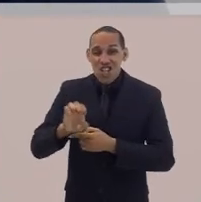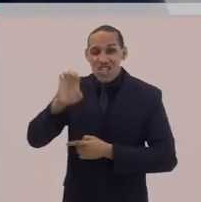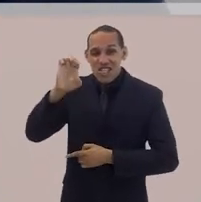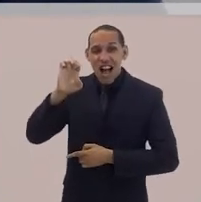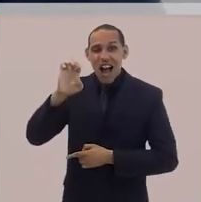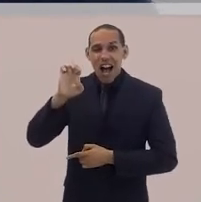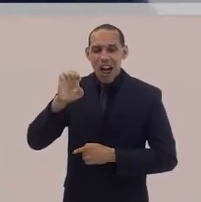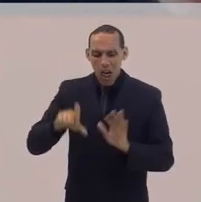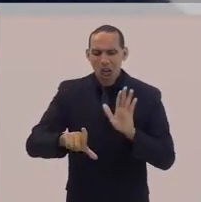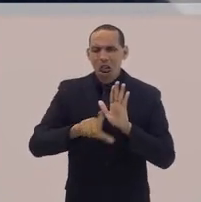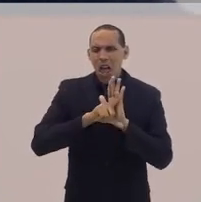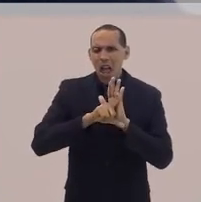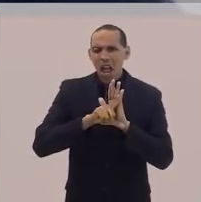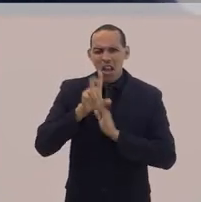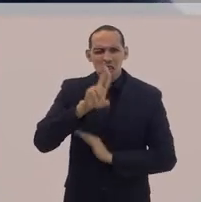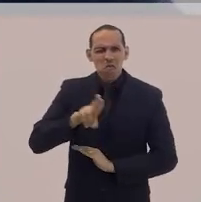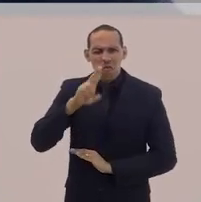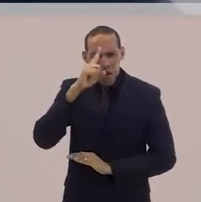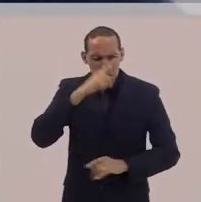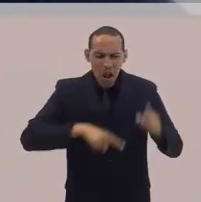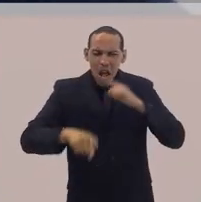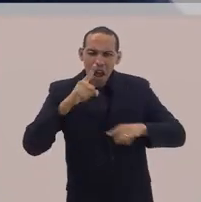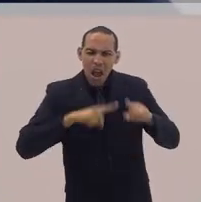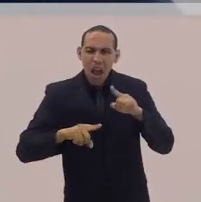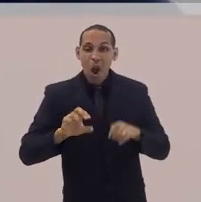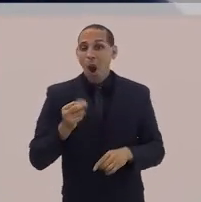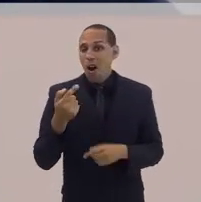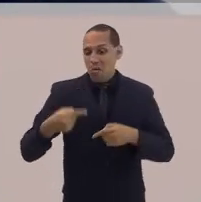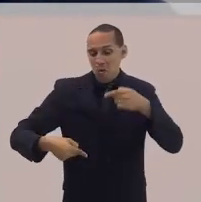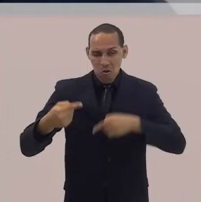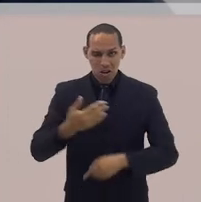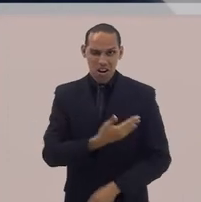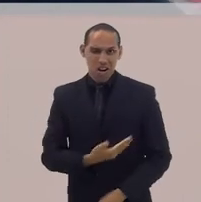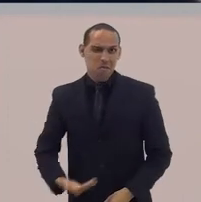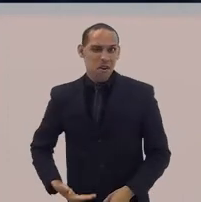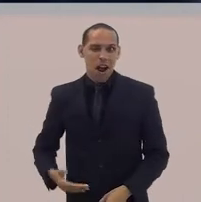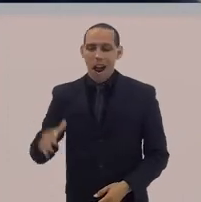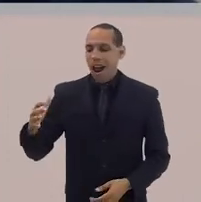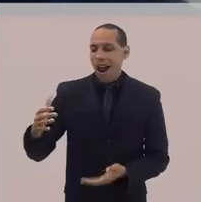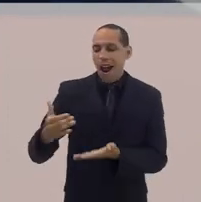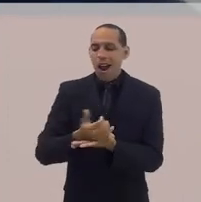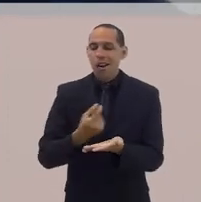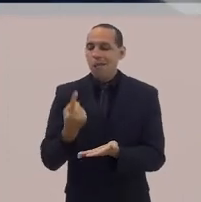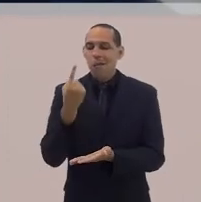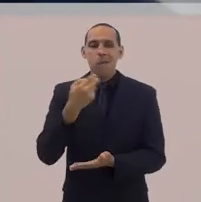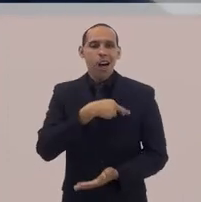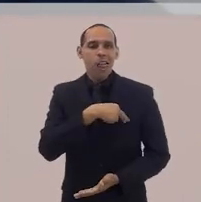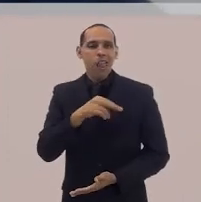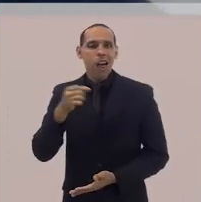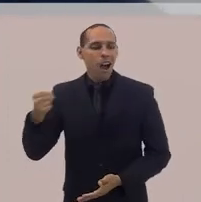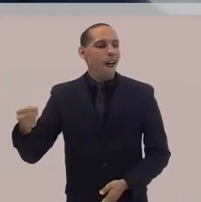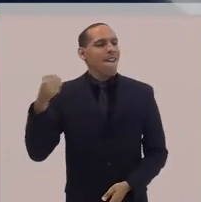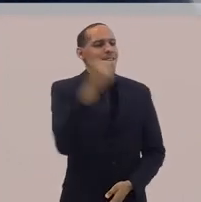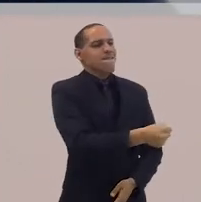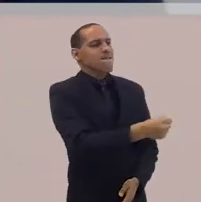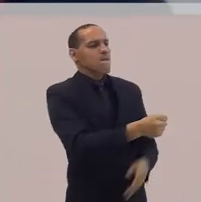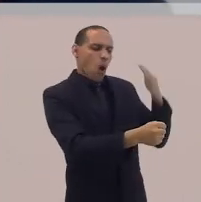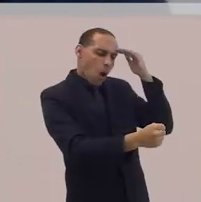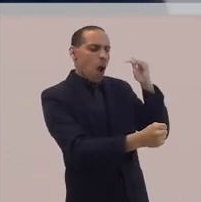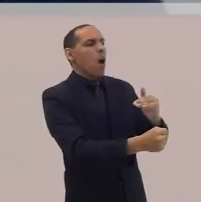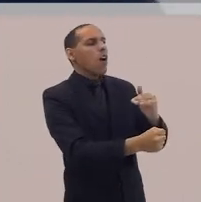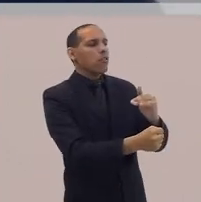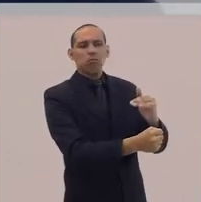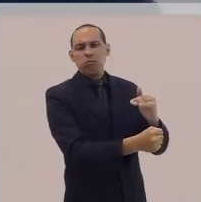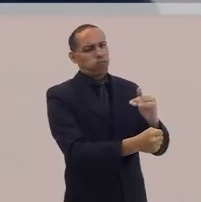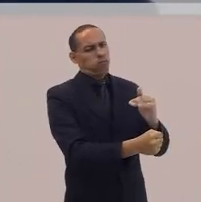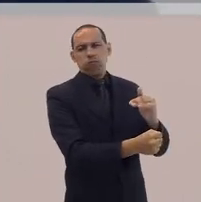Estado, a legislação e as políticas públicas para pegar uma doutrina religiosa e impor ao